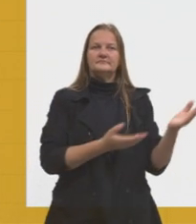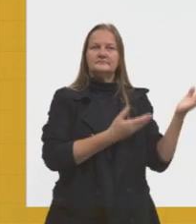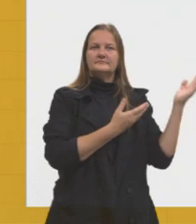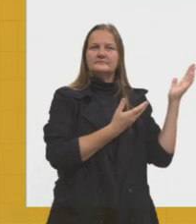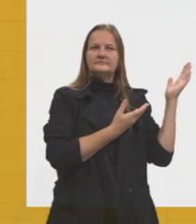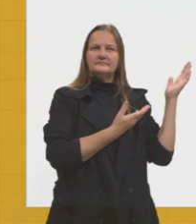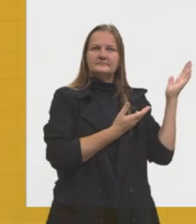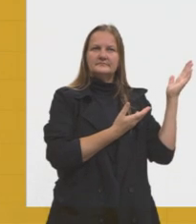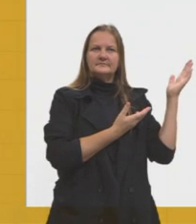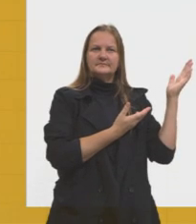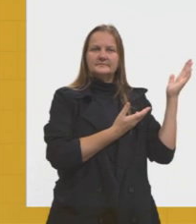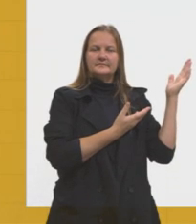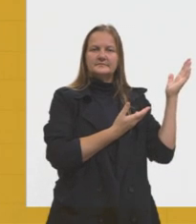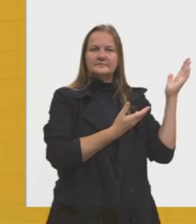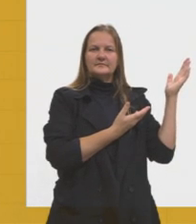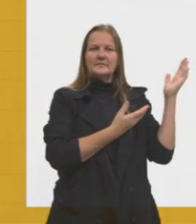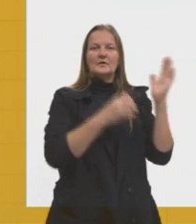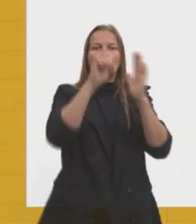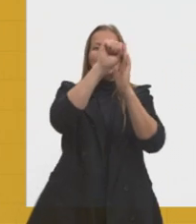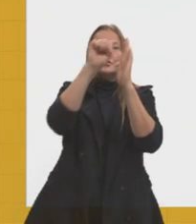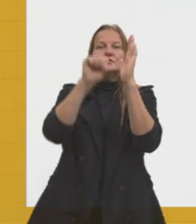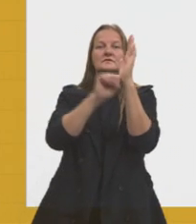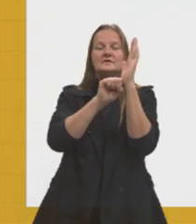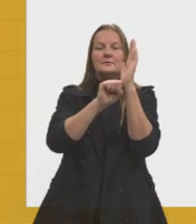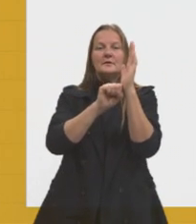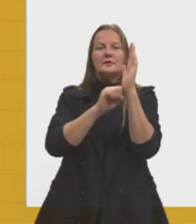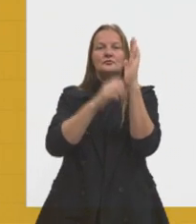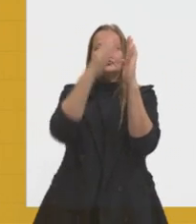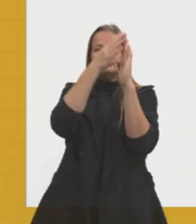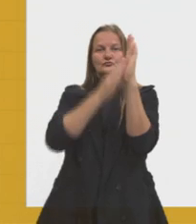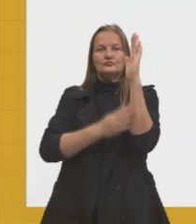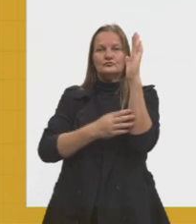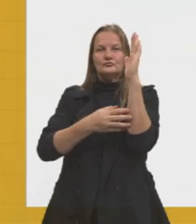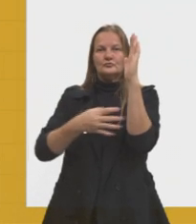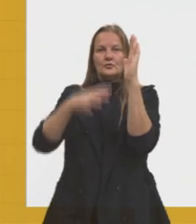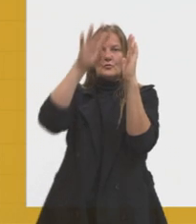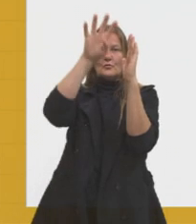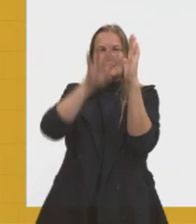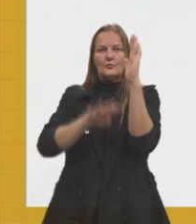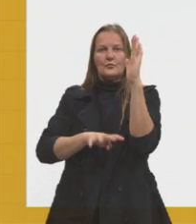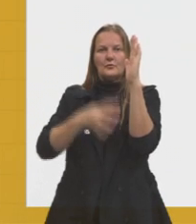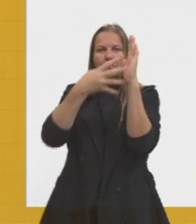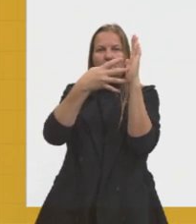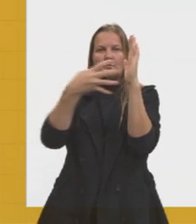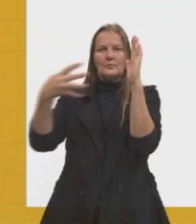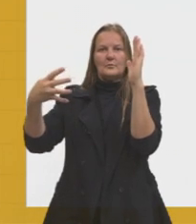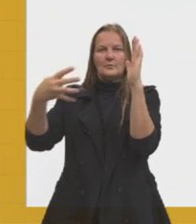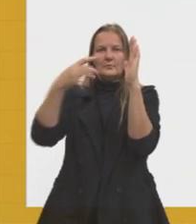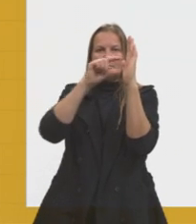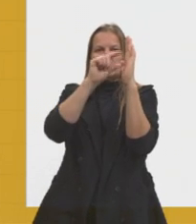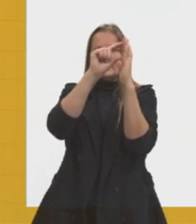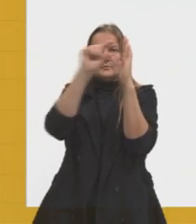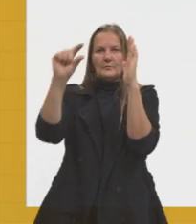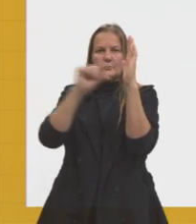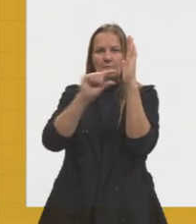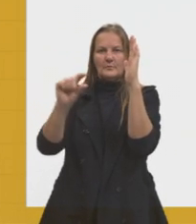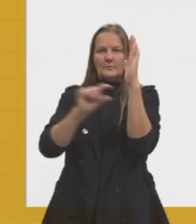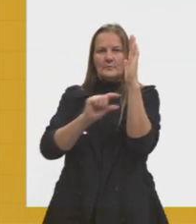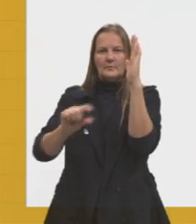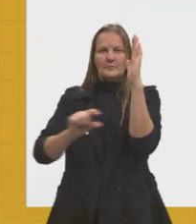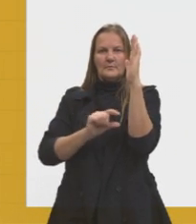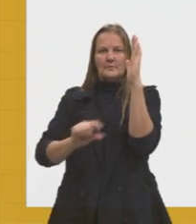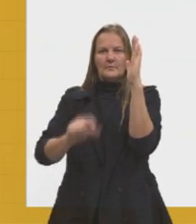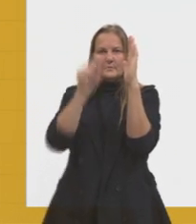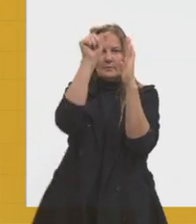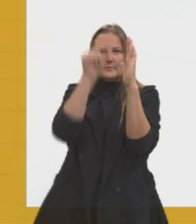Então, aqui, sistemas de coordenadas, principalmente em relação à cartografia, existe sempre uma construção,